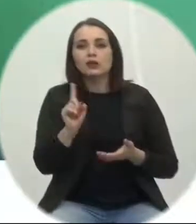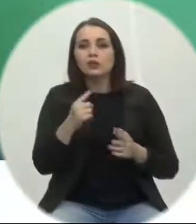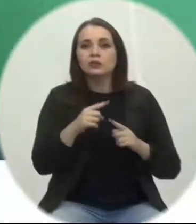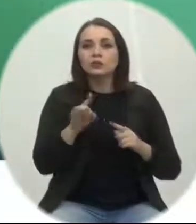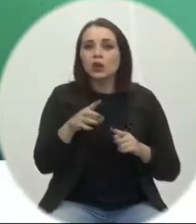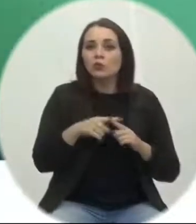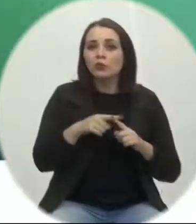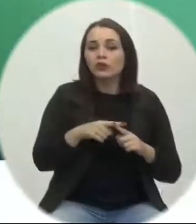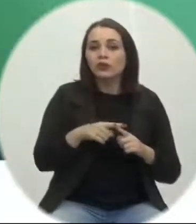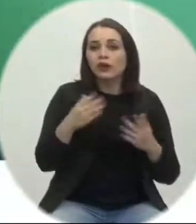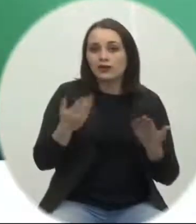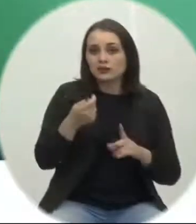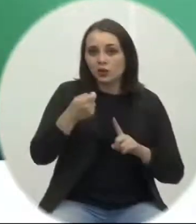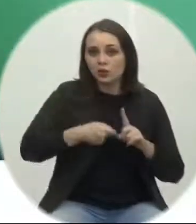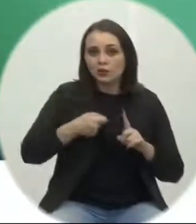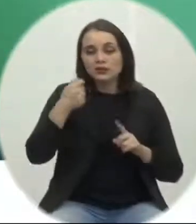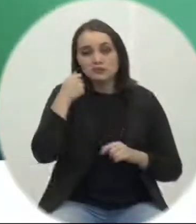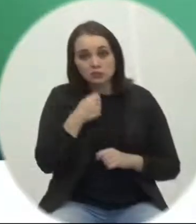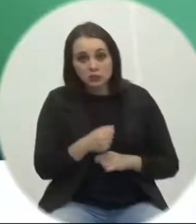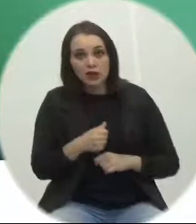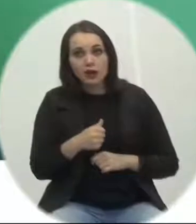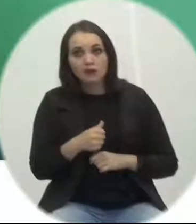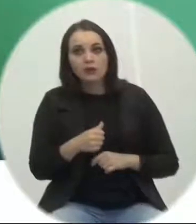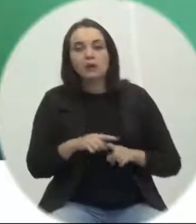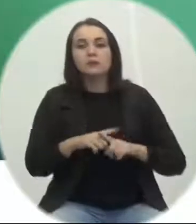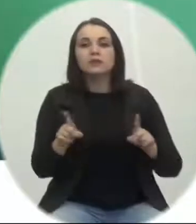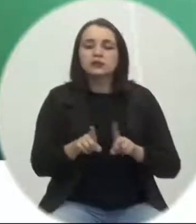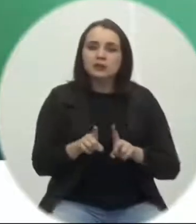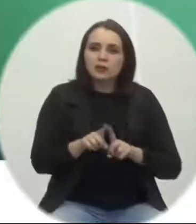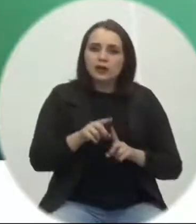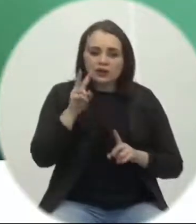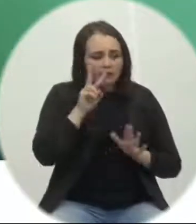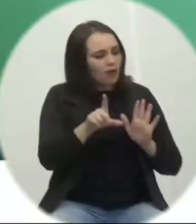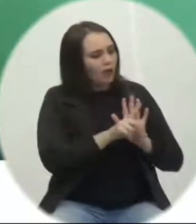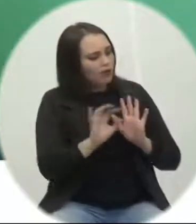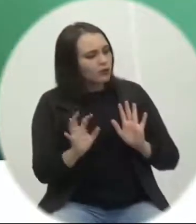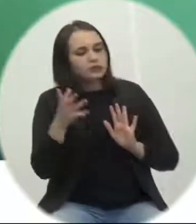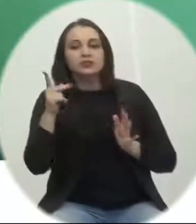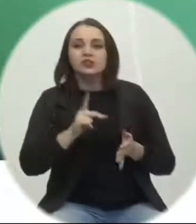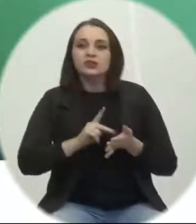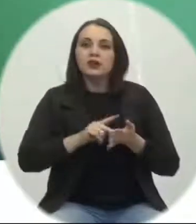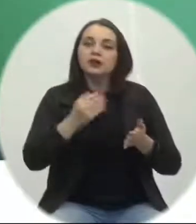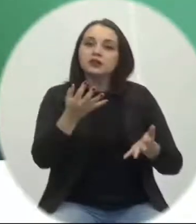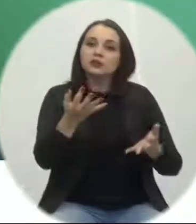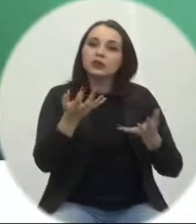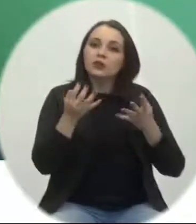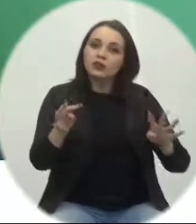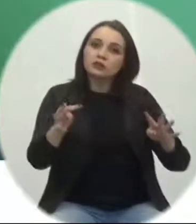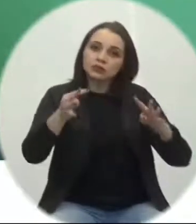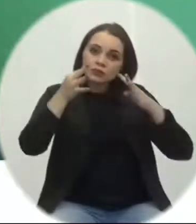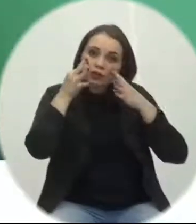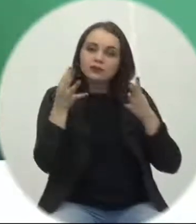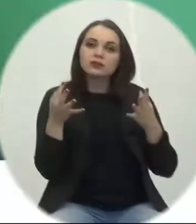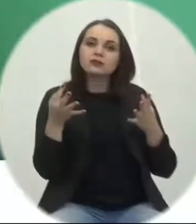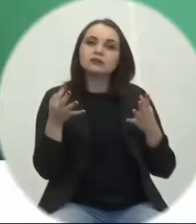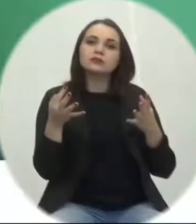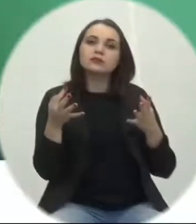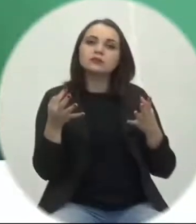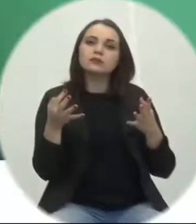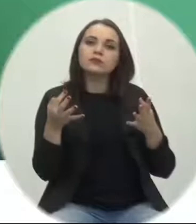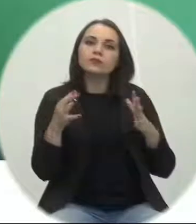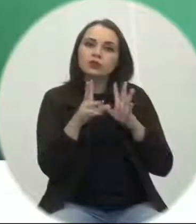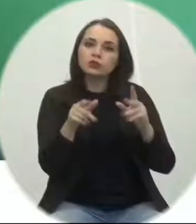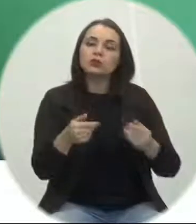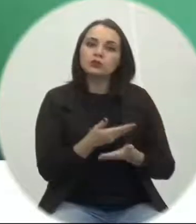mulher mas garantir a boa aplicação das nossas leis. Por isso saliento e quero chamar mais uma vez a atenção